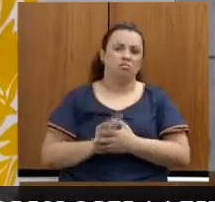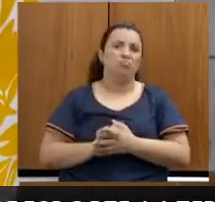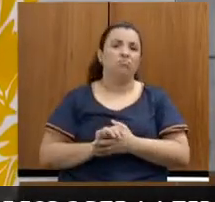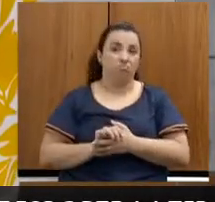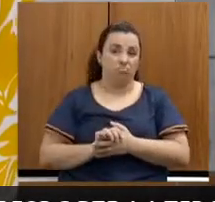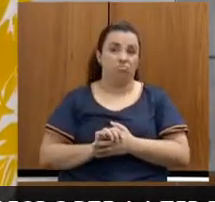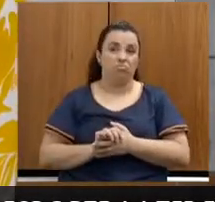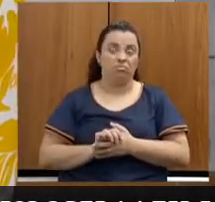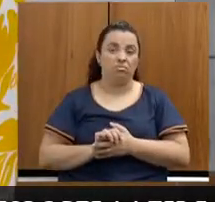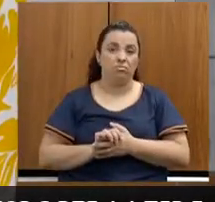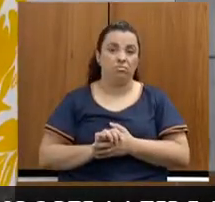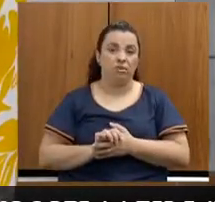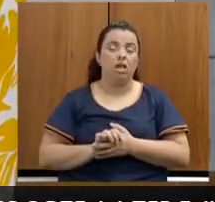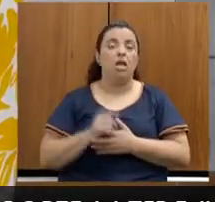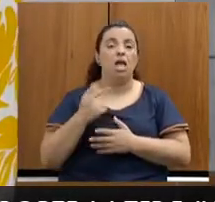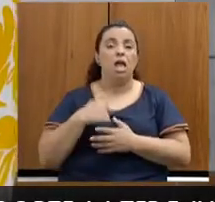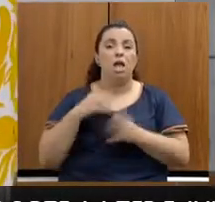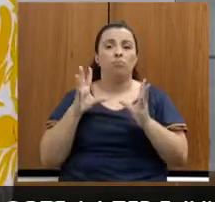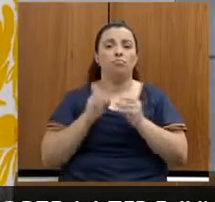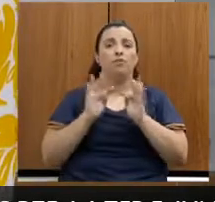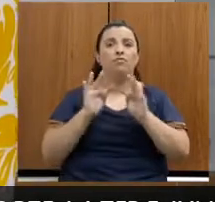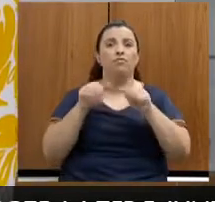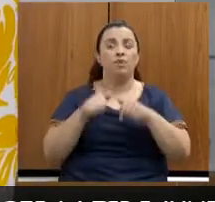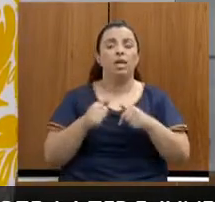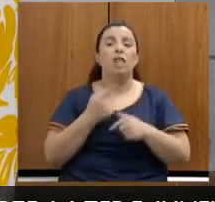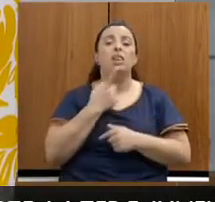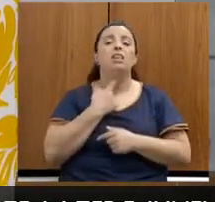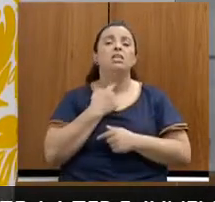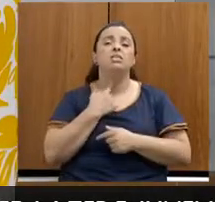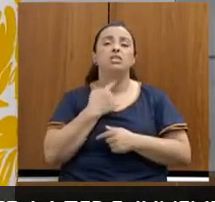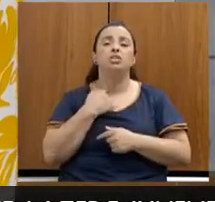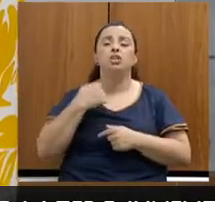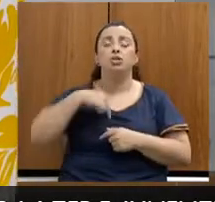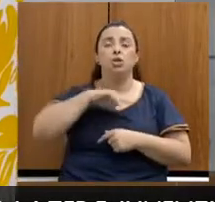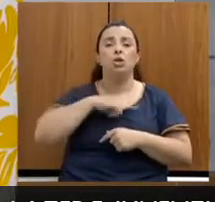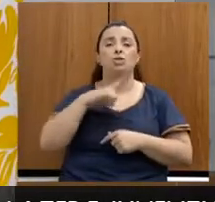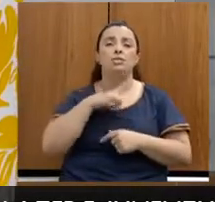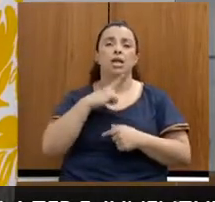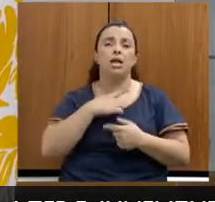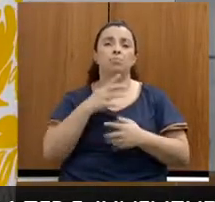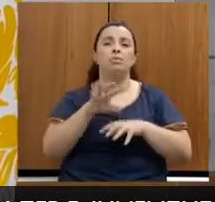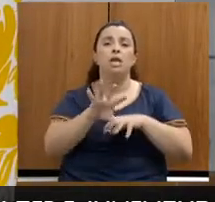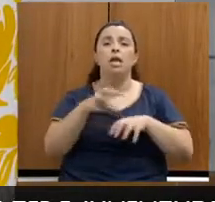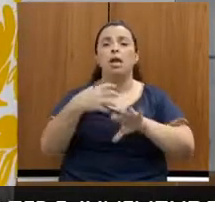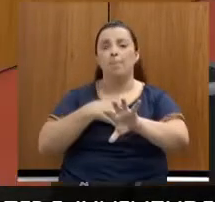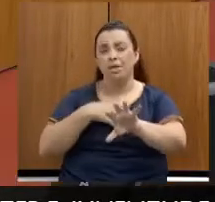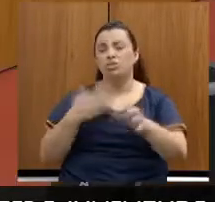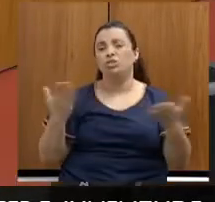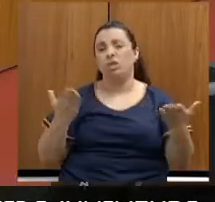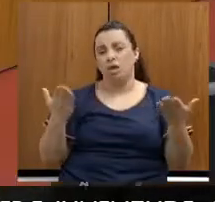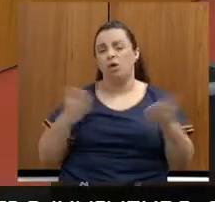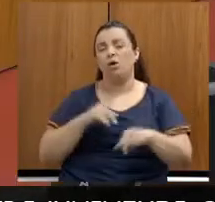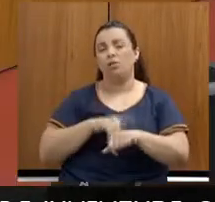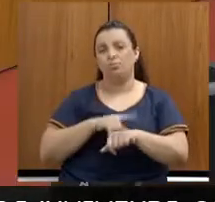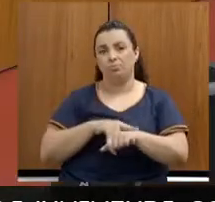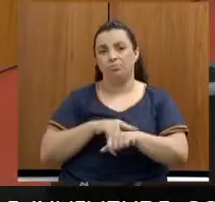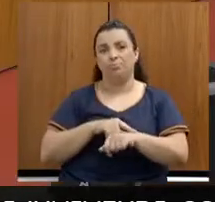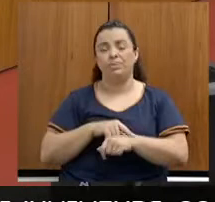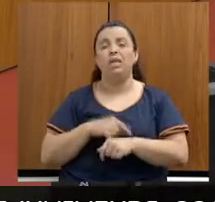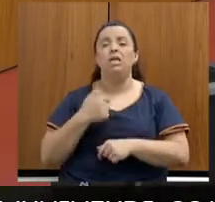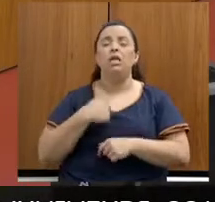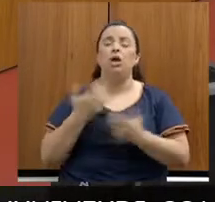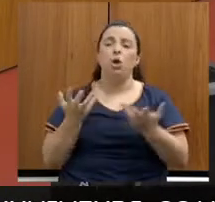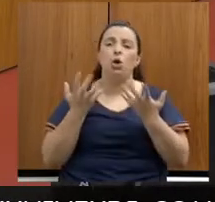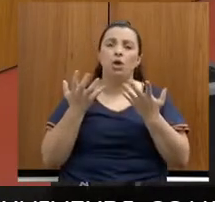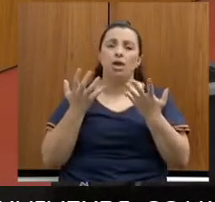Finalizo, presidente, desejando a todos nós muita empatia nesse momento que nós estamos vivendo. E quero desejar